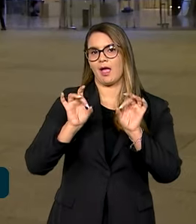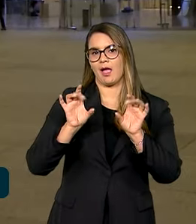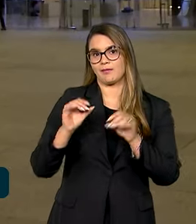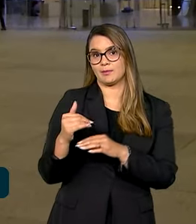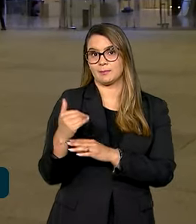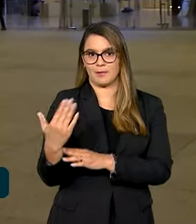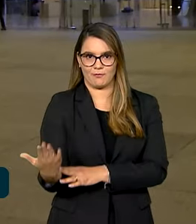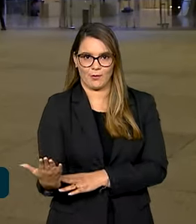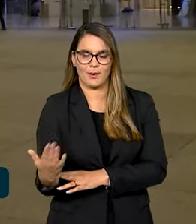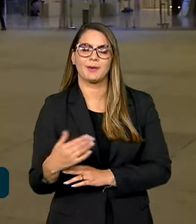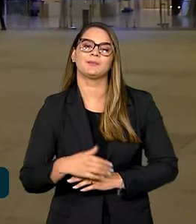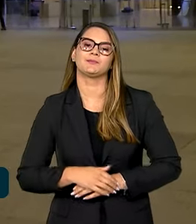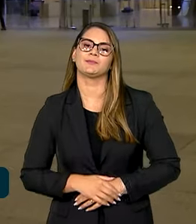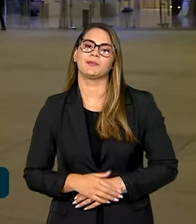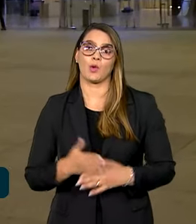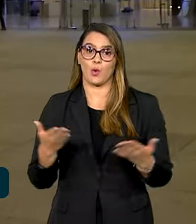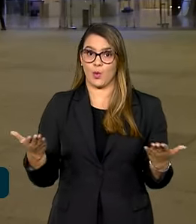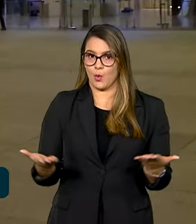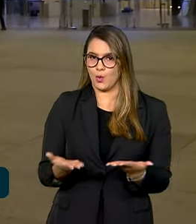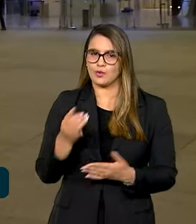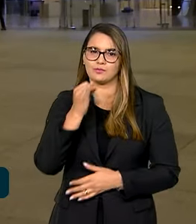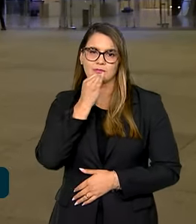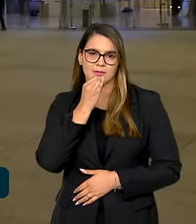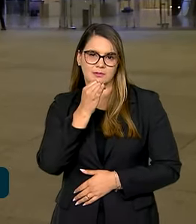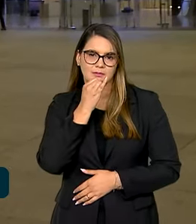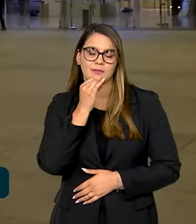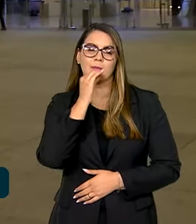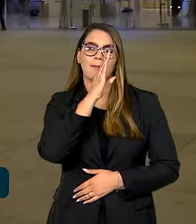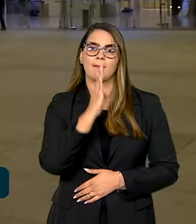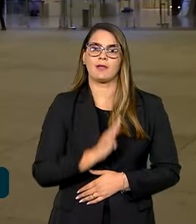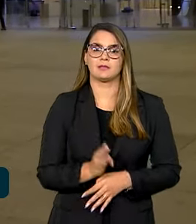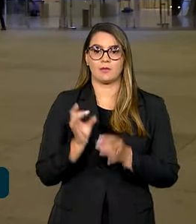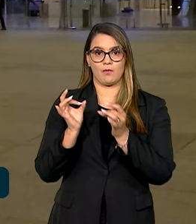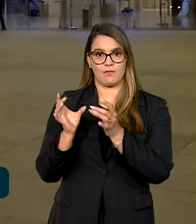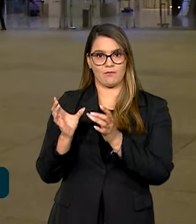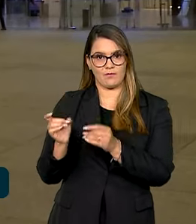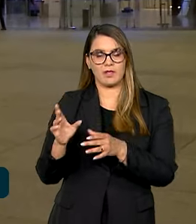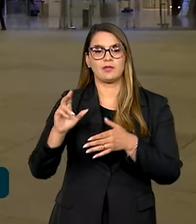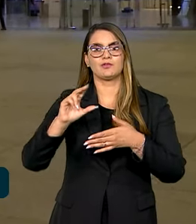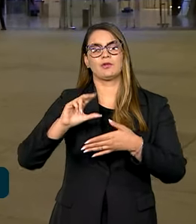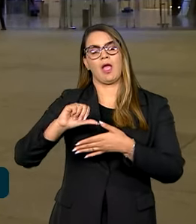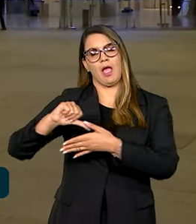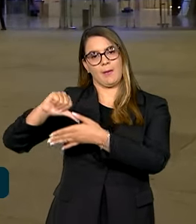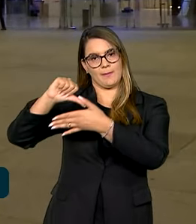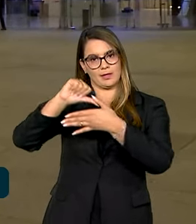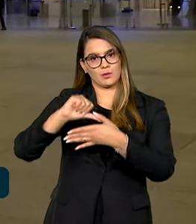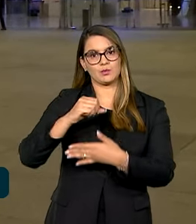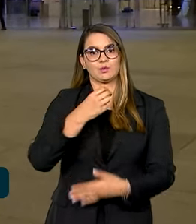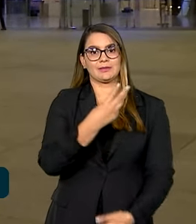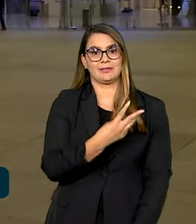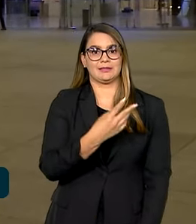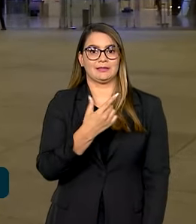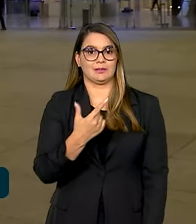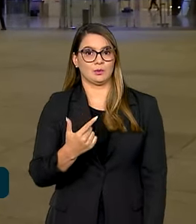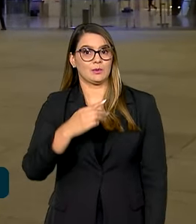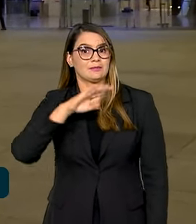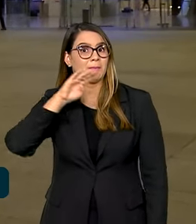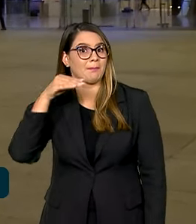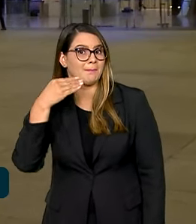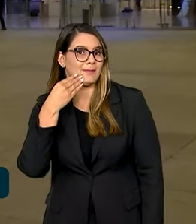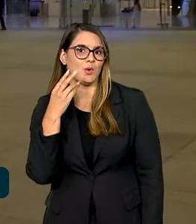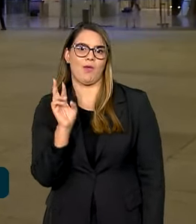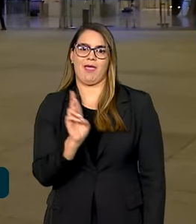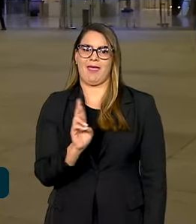Brasil. Atualmente, por exemplo, o país exporta para a América do Sul 32 bilhões de reais,